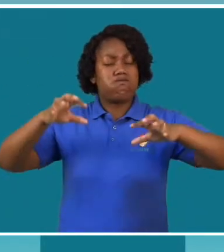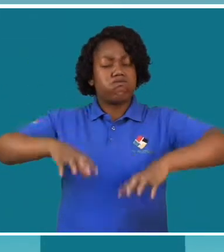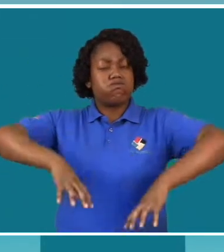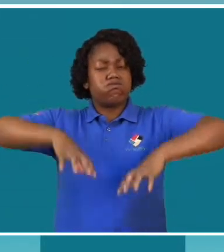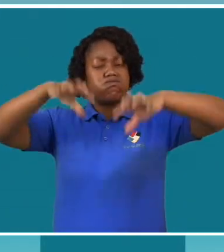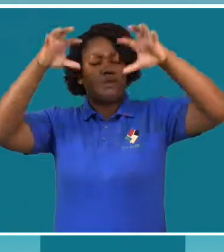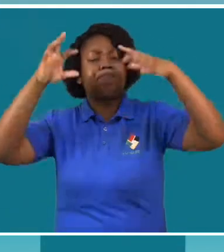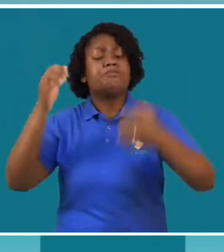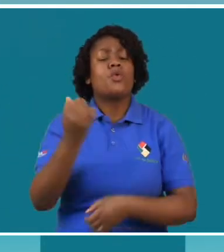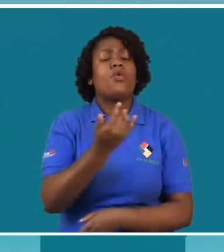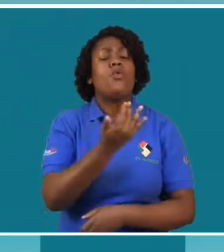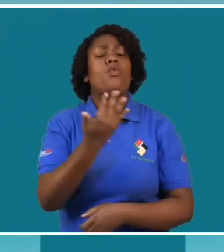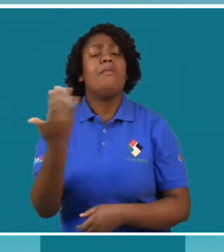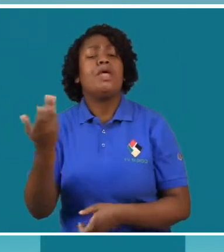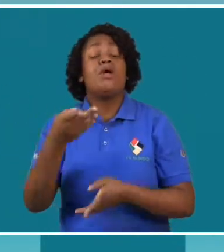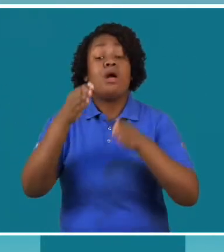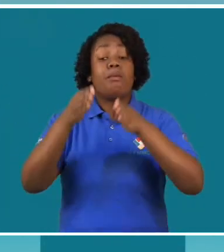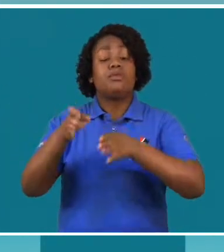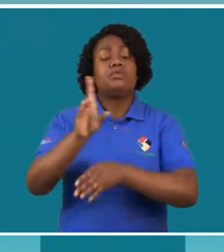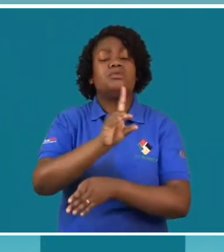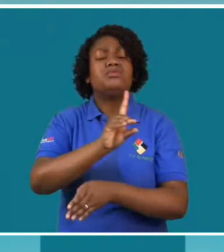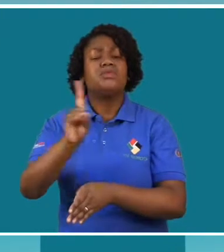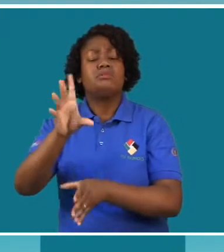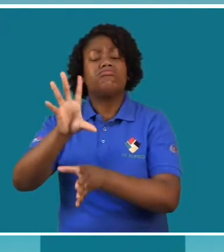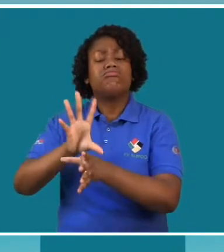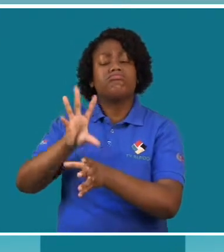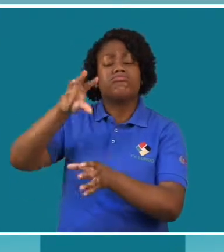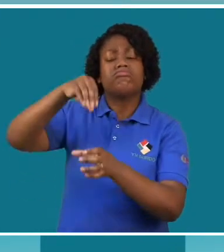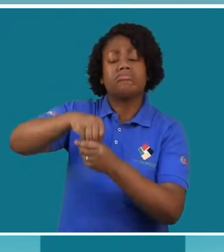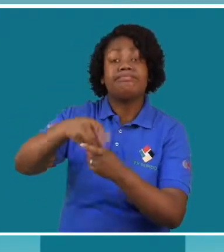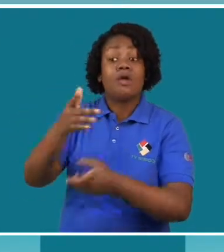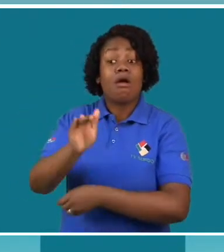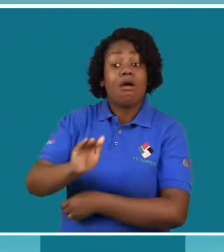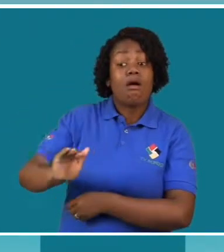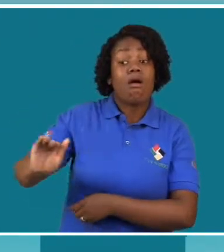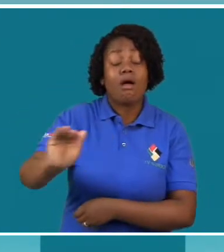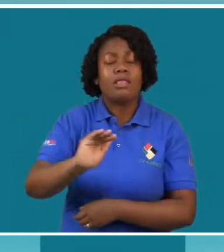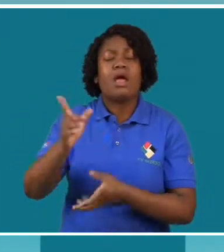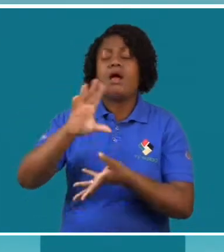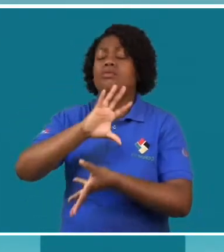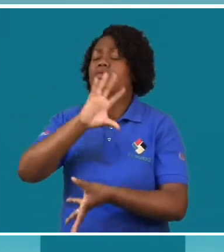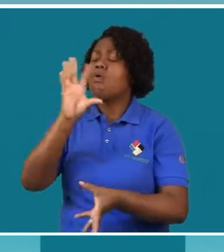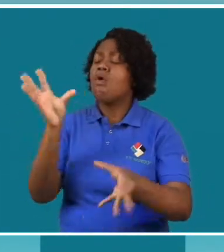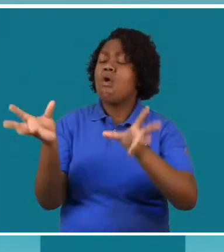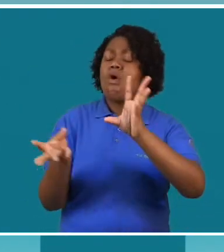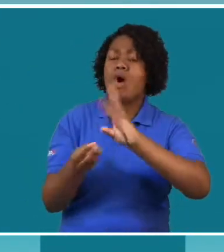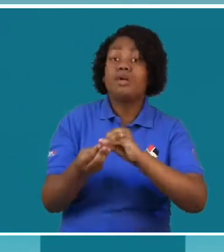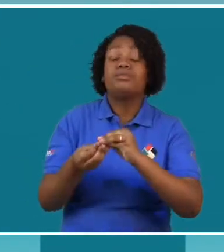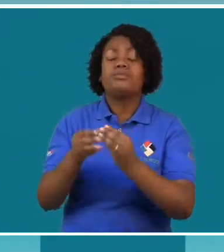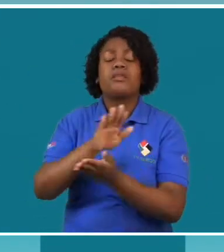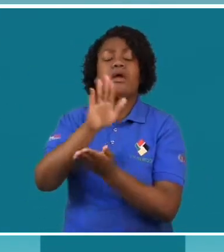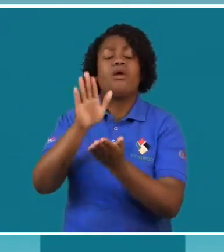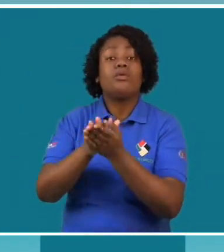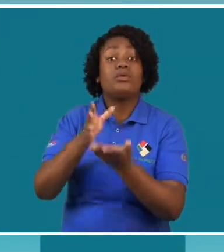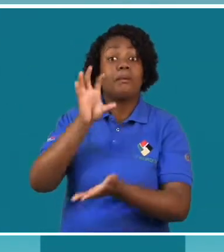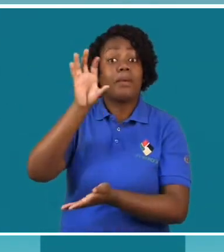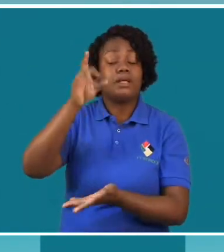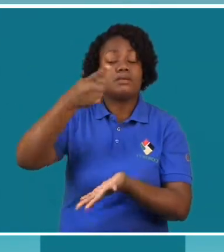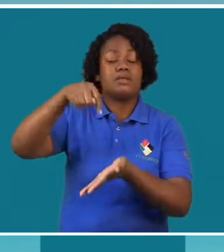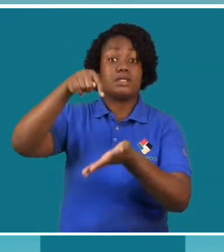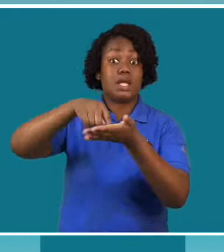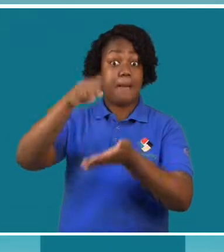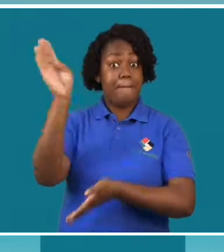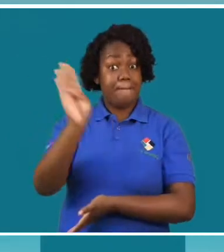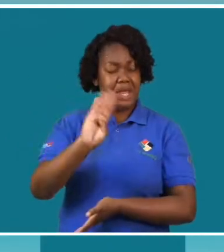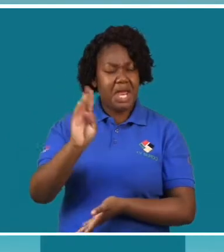Associações Moçambicanas de Pessoas com Deficiência, FAMOD, defende a integração desta camada social em todo o